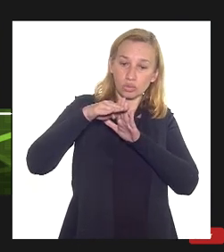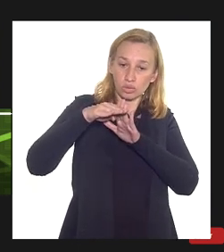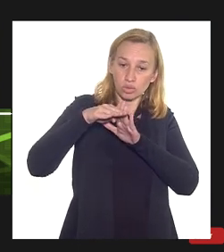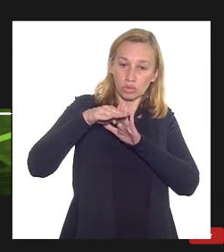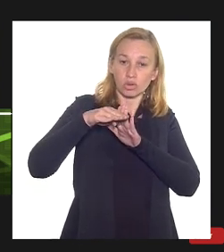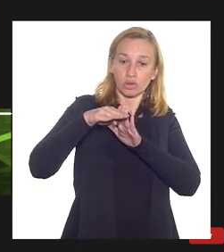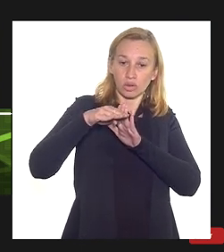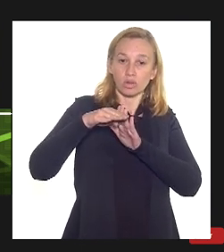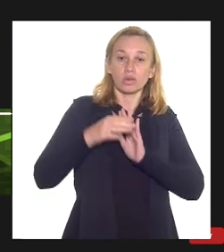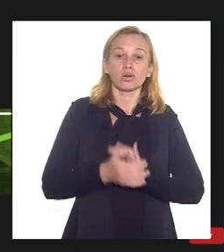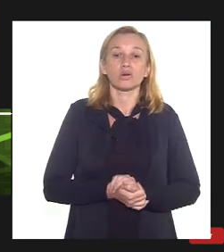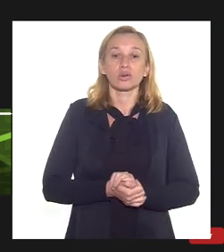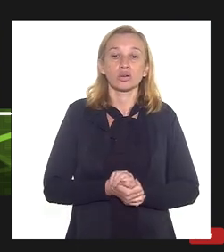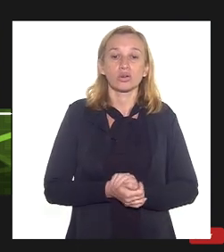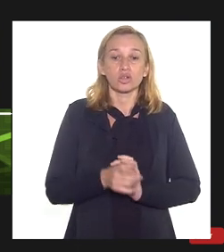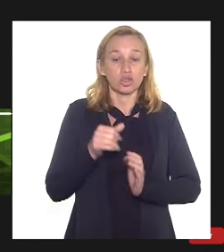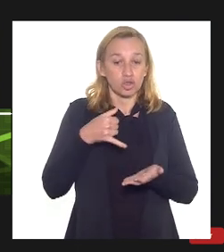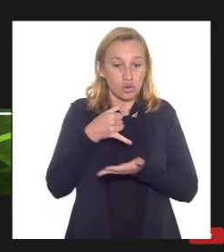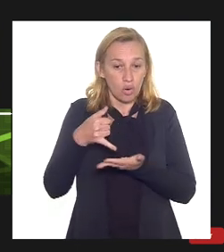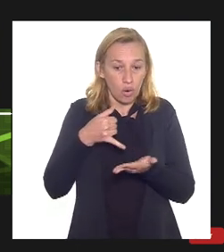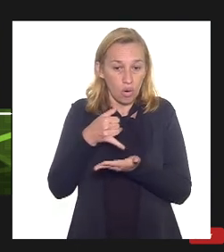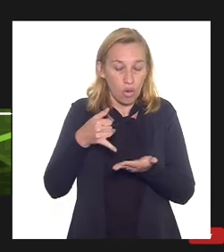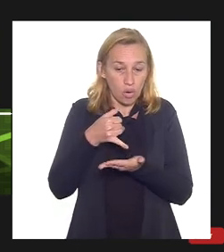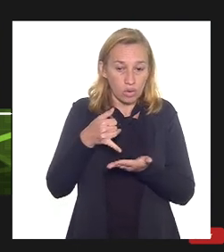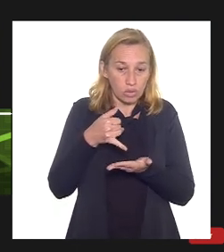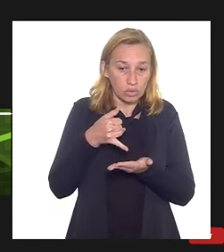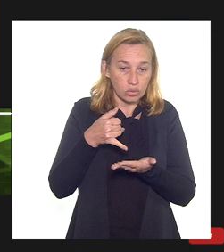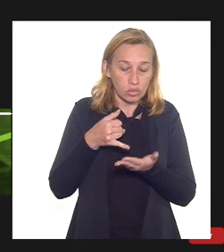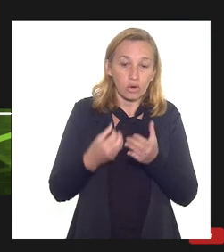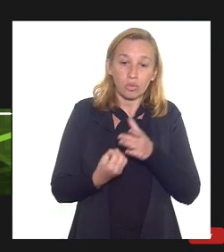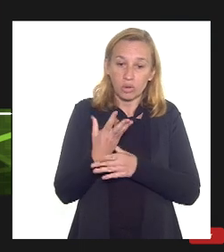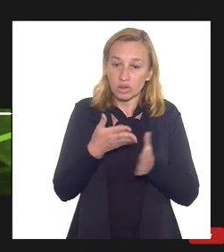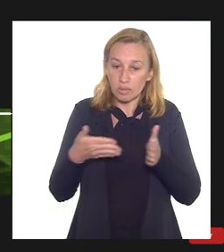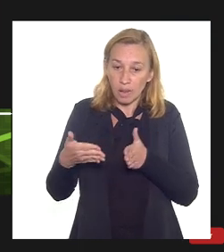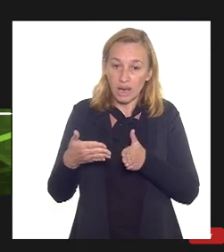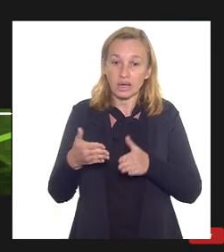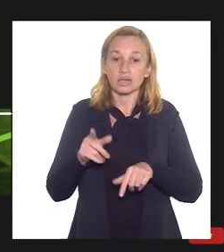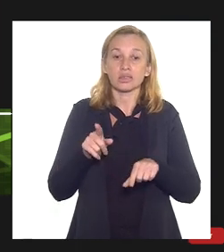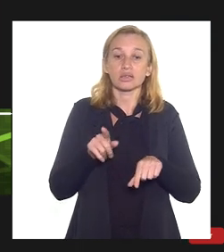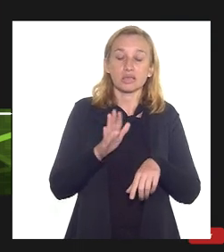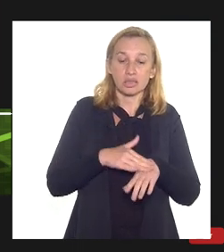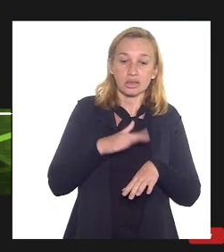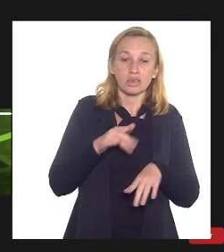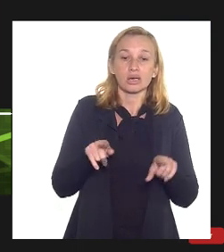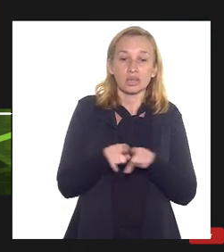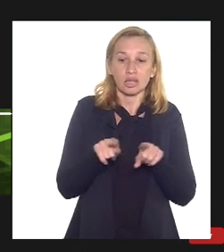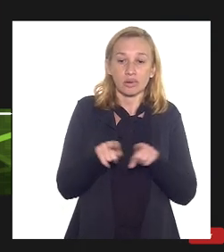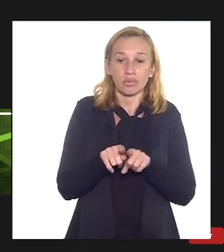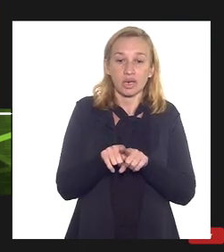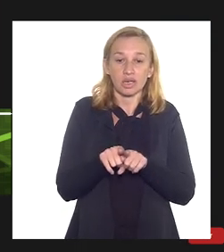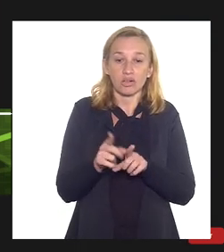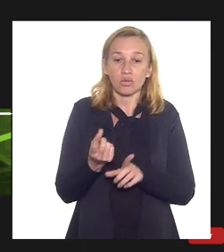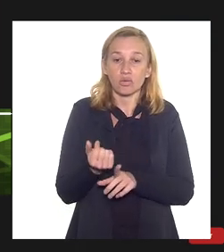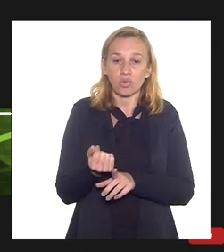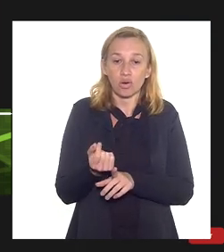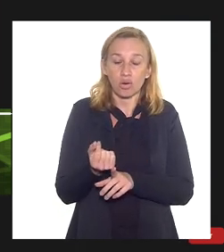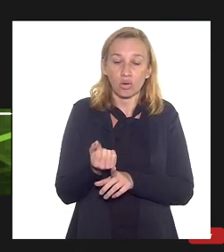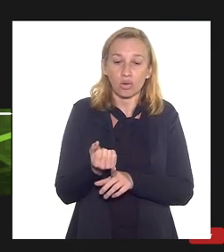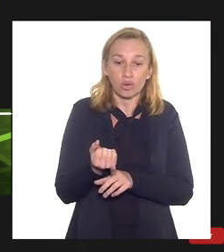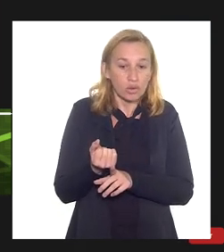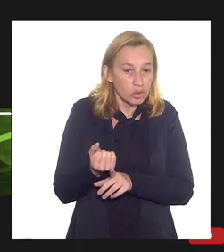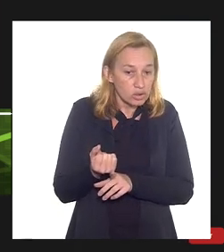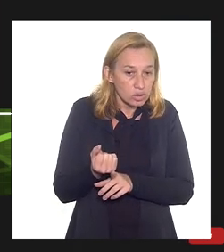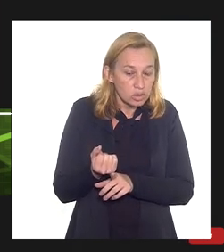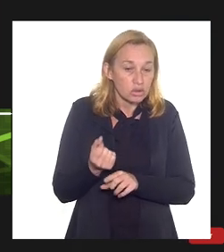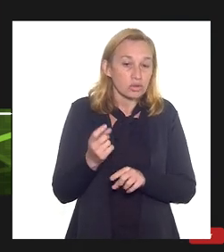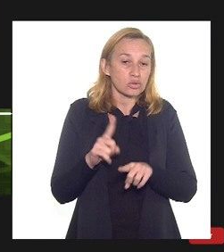priorizar a recuperação de óleo vai gerar mais óleo e consequentemente aumentar a receita com a produção do